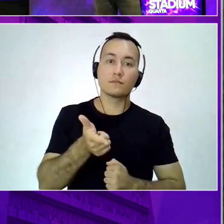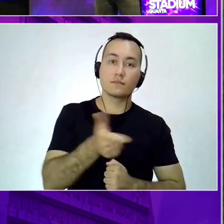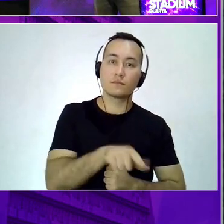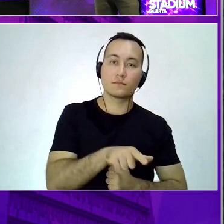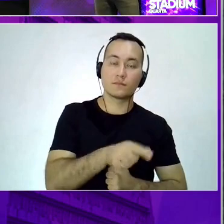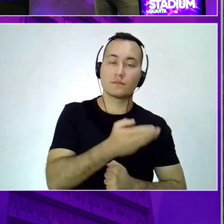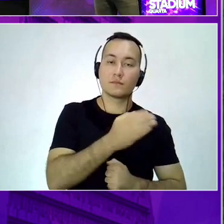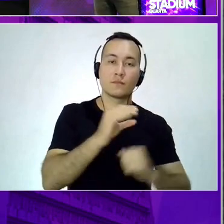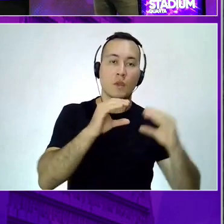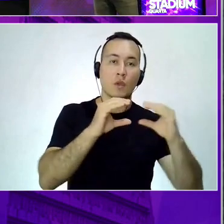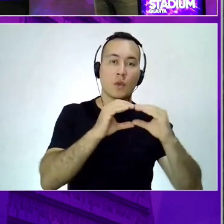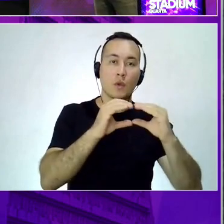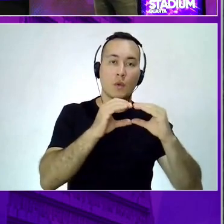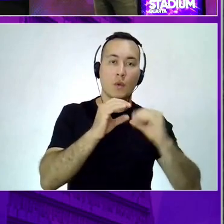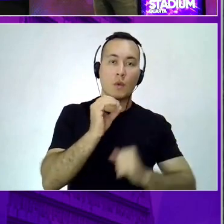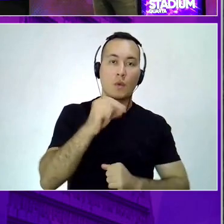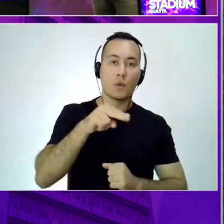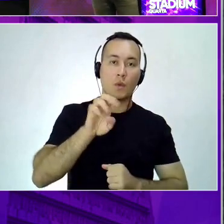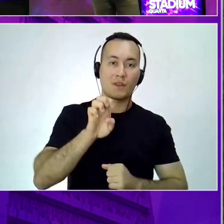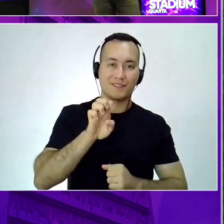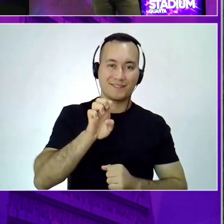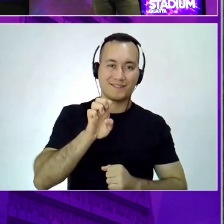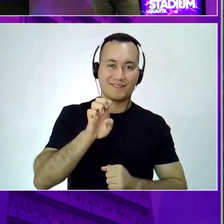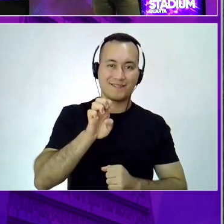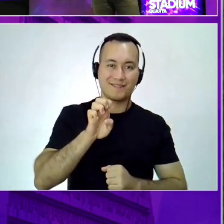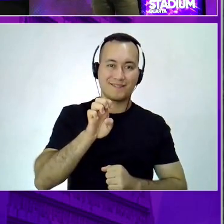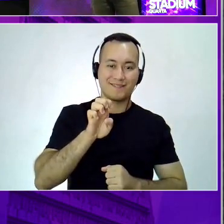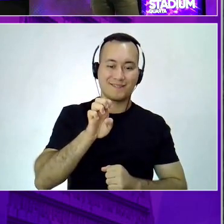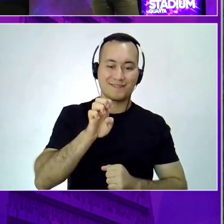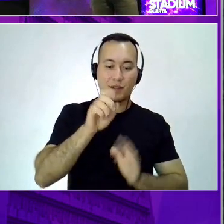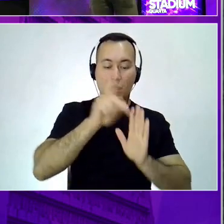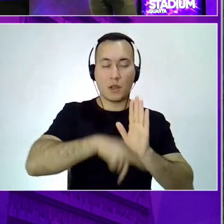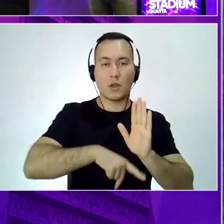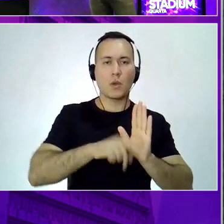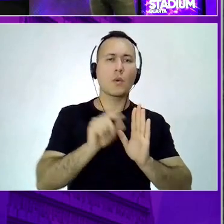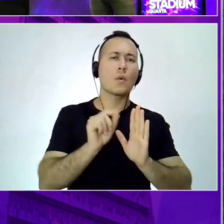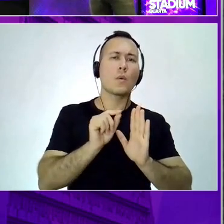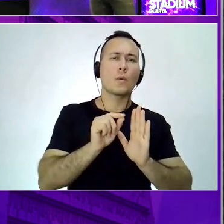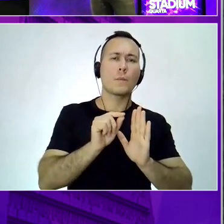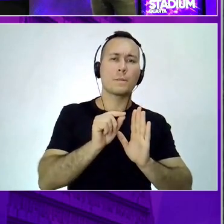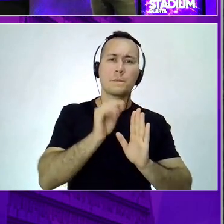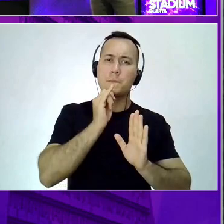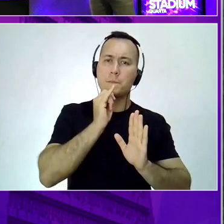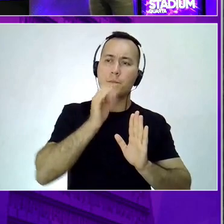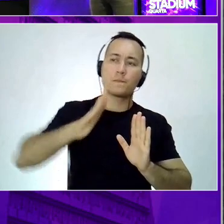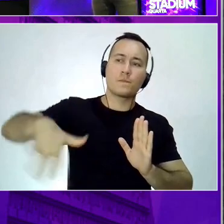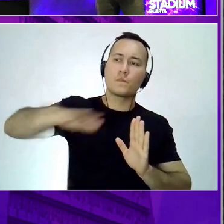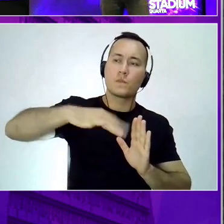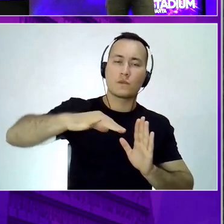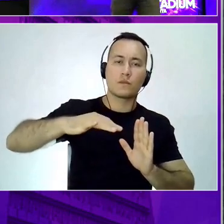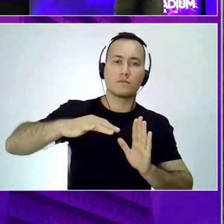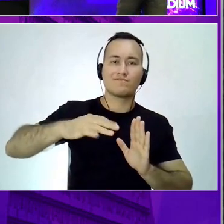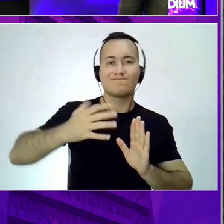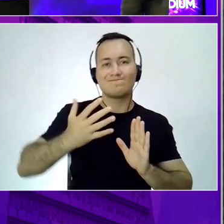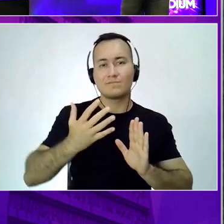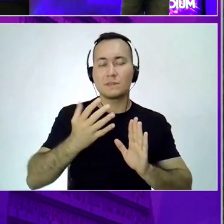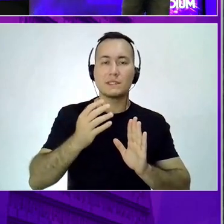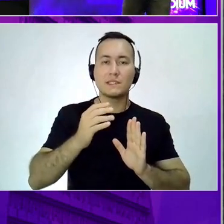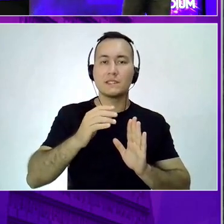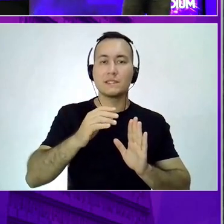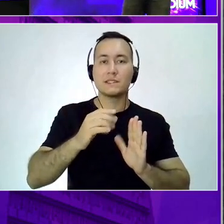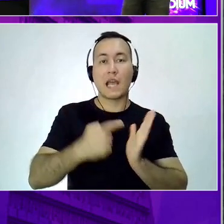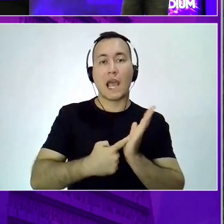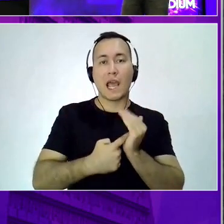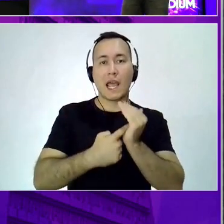bem legal. Então se vocês conhecerem pessoas que não têm acesso. A informação. Ao estudo. Querem migrar para a carreira de tecnologia. Esse